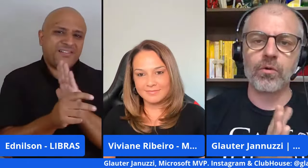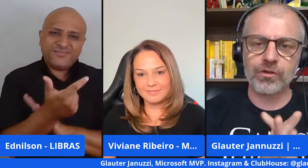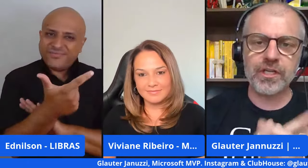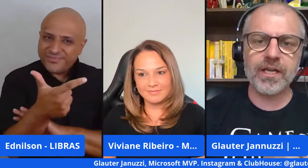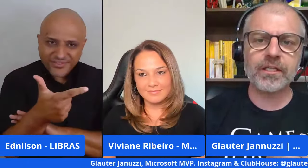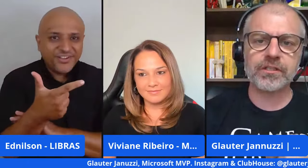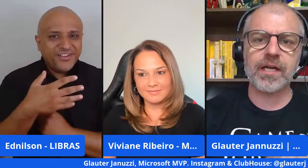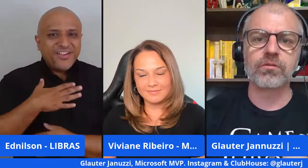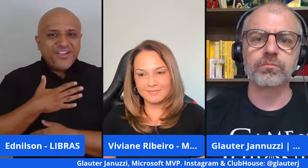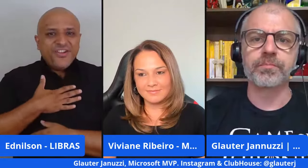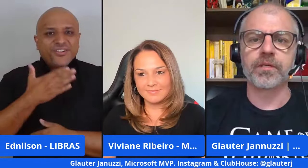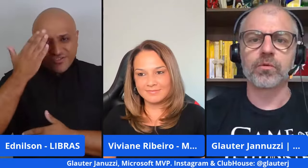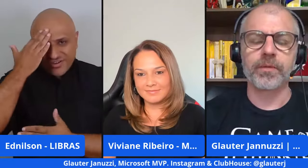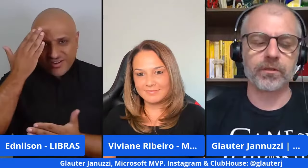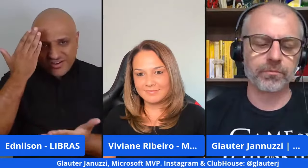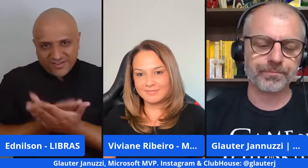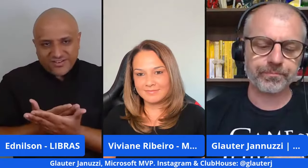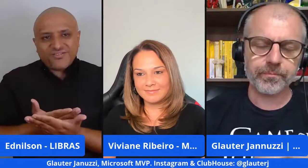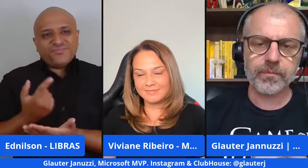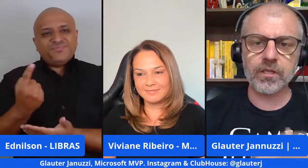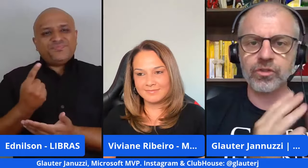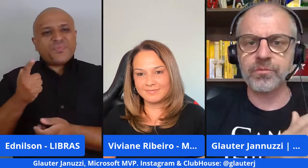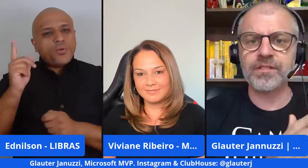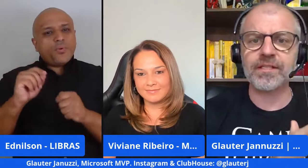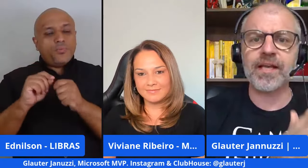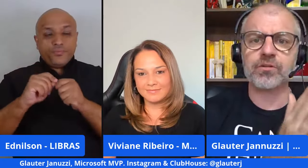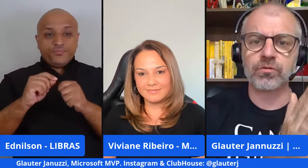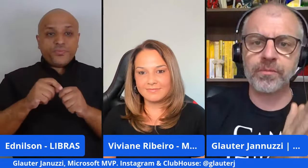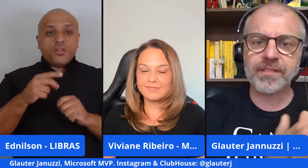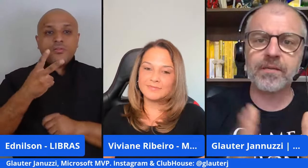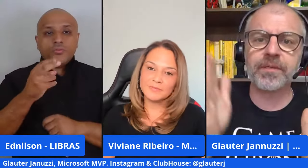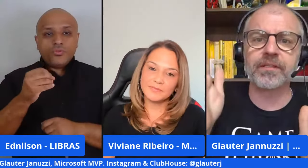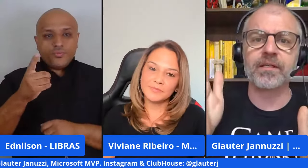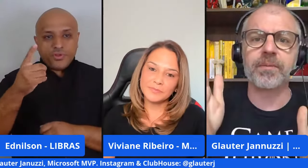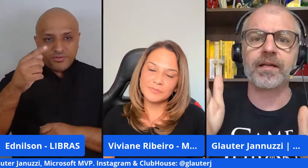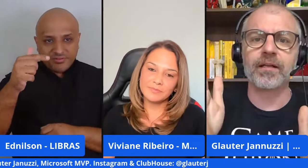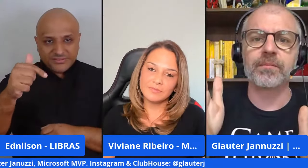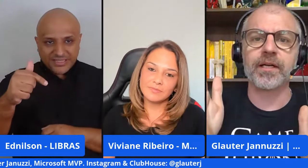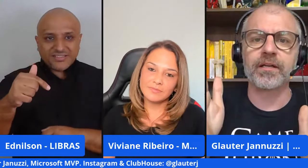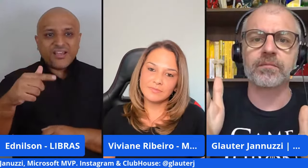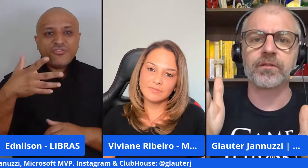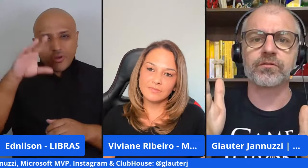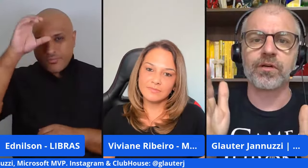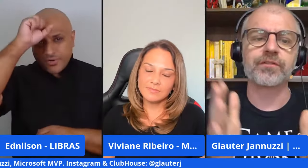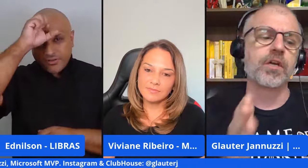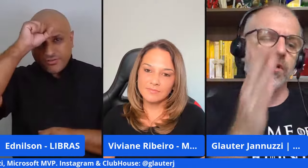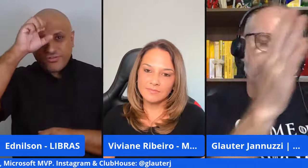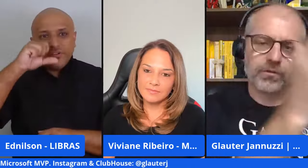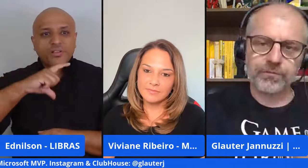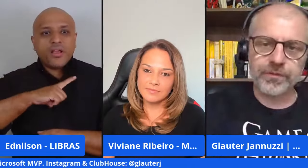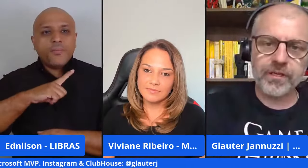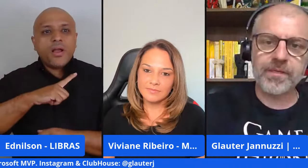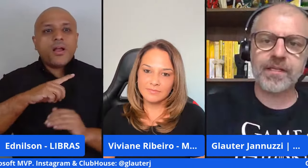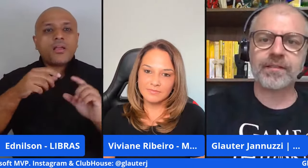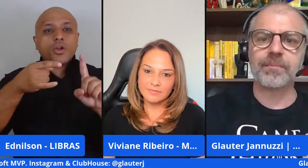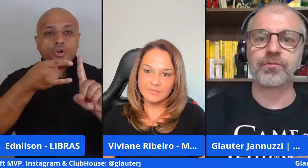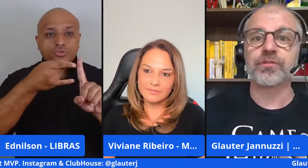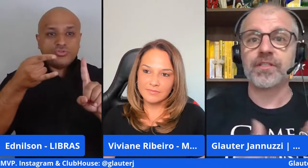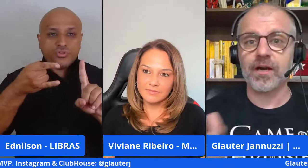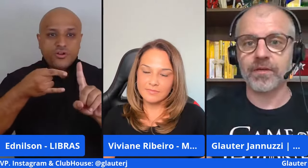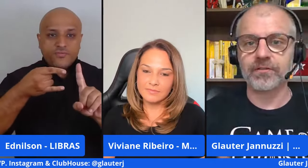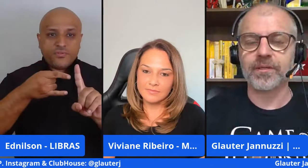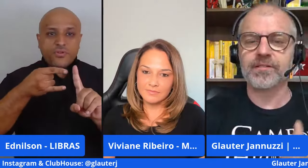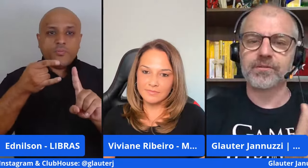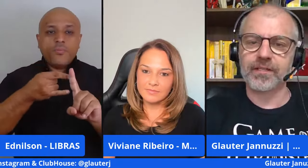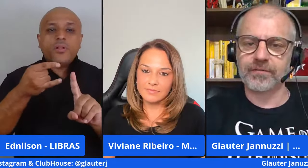eu cheguei a acreditar num primeiro momento 2017 quando eu comecei a empreender em paralelo a minha carreira no Microsoft quando eu fundei uma startup